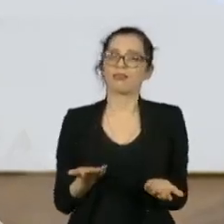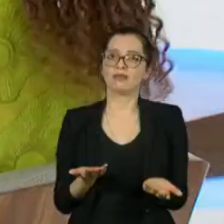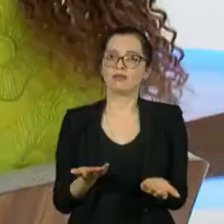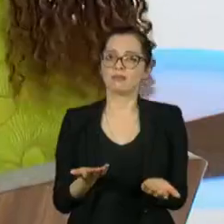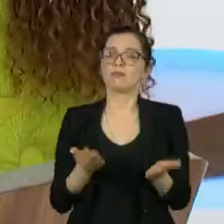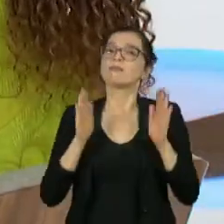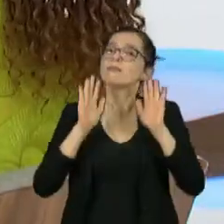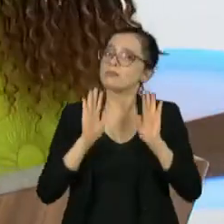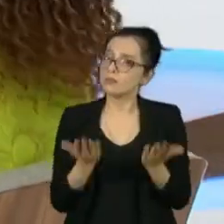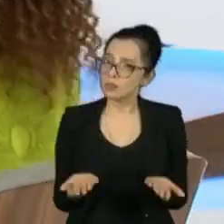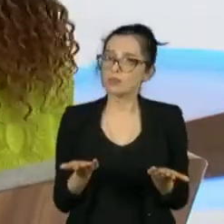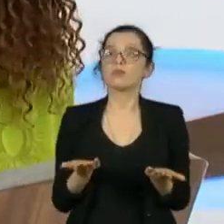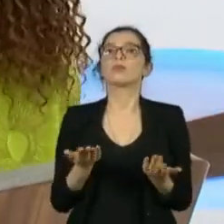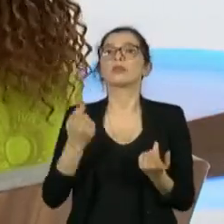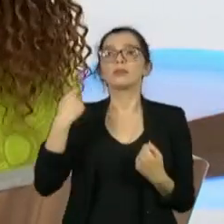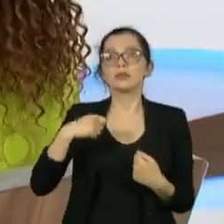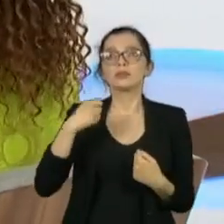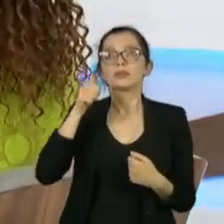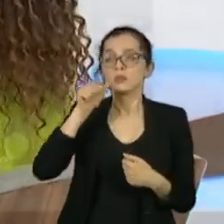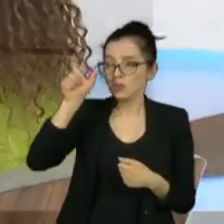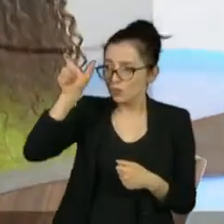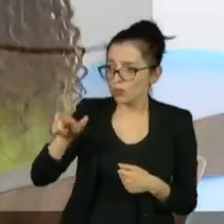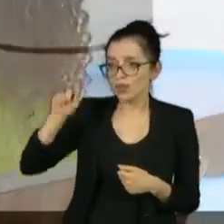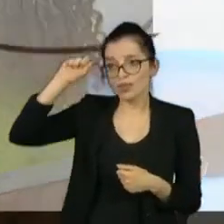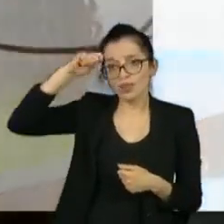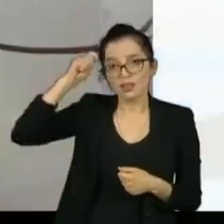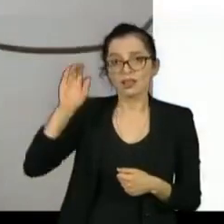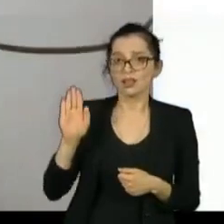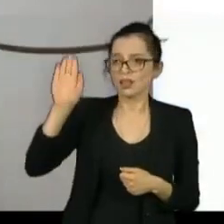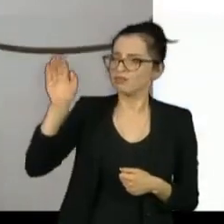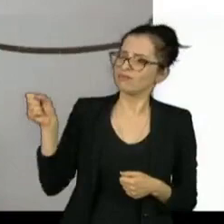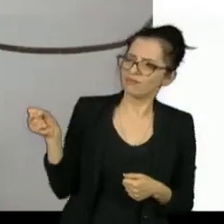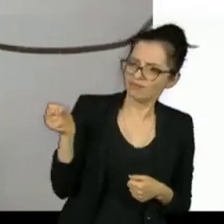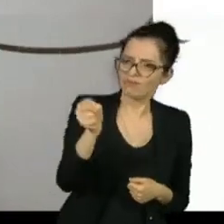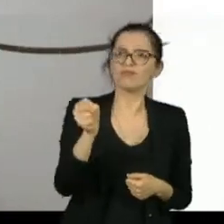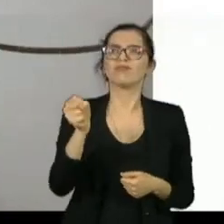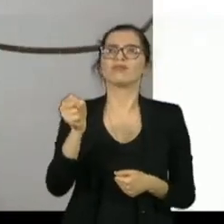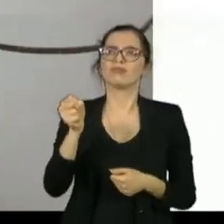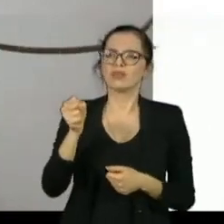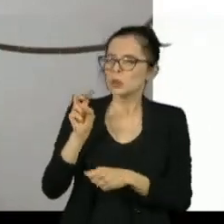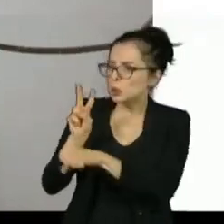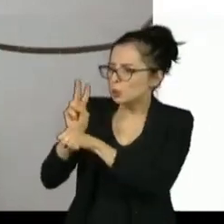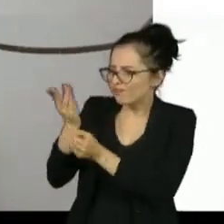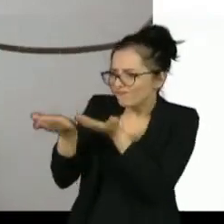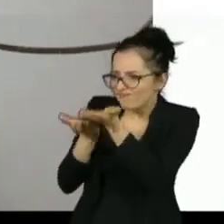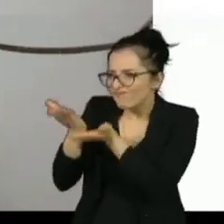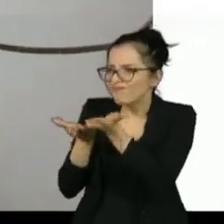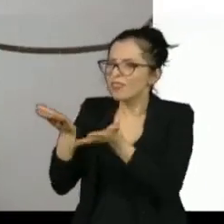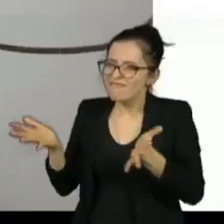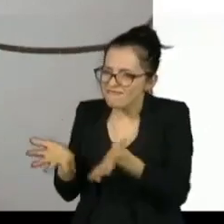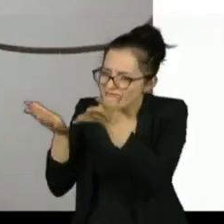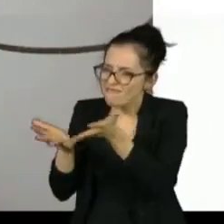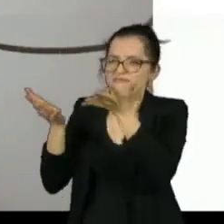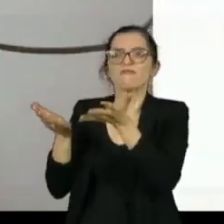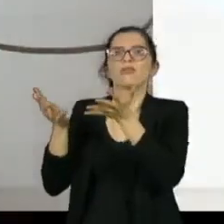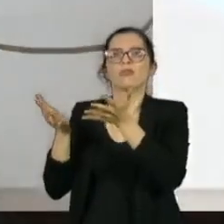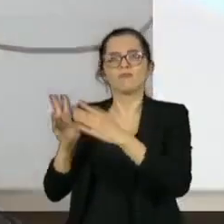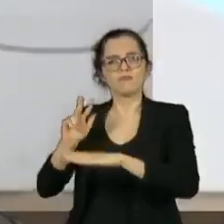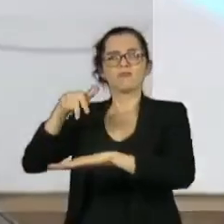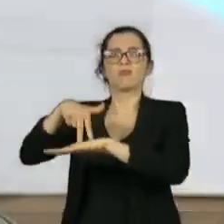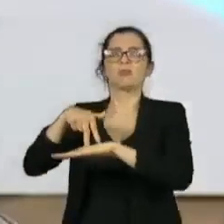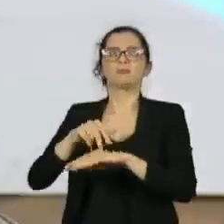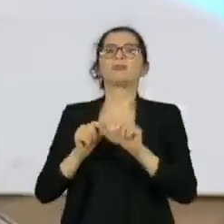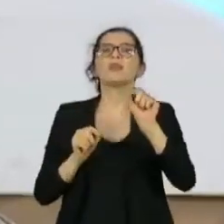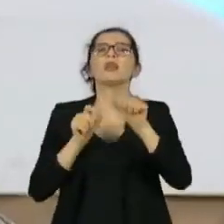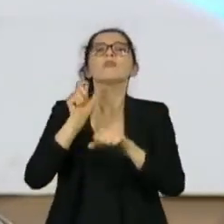eu trago a mulher preta para se candidatar, mas eu vou cuidar dela? Eu fiz essa pergunta no meu Twitter uma vez e perguntei, em quem cuida das mulheres negras eleitas, né?